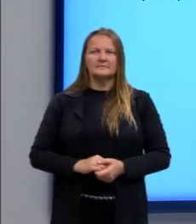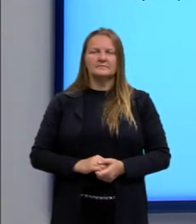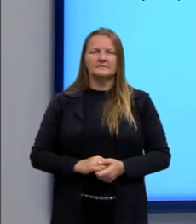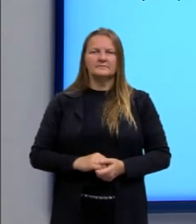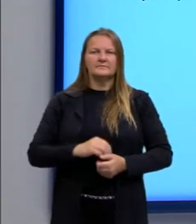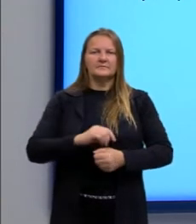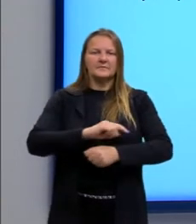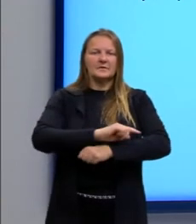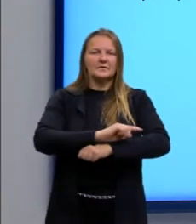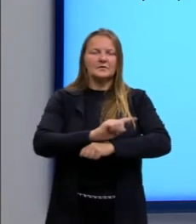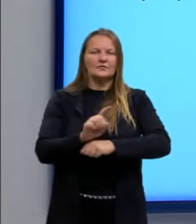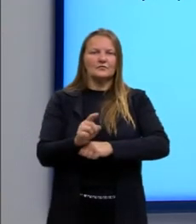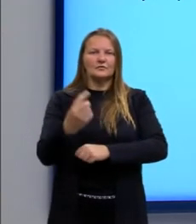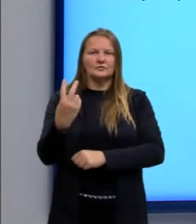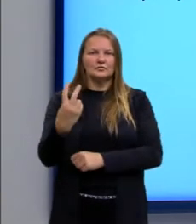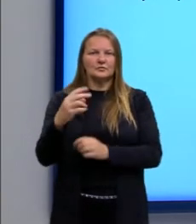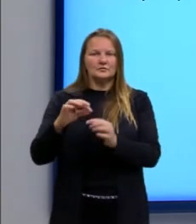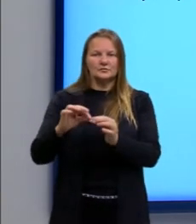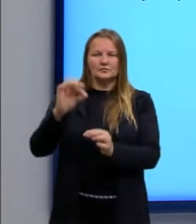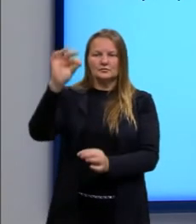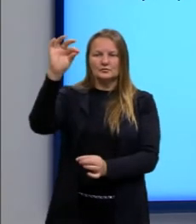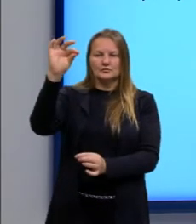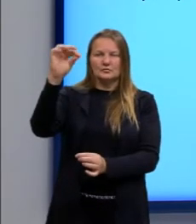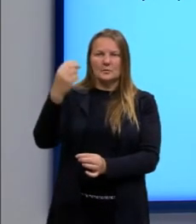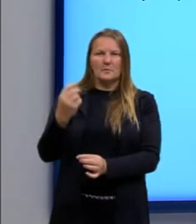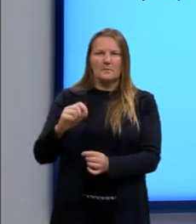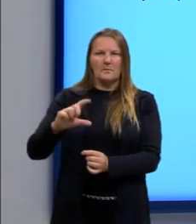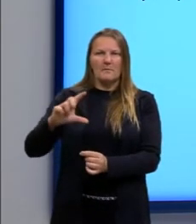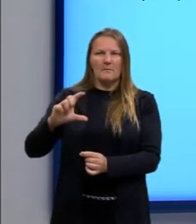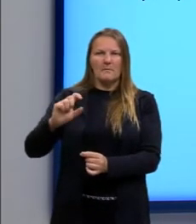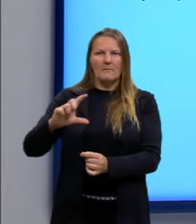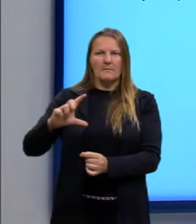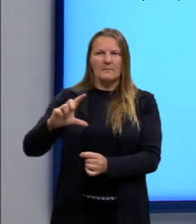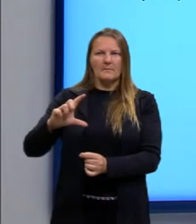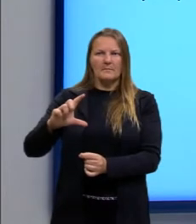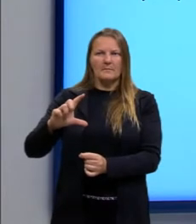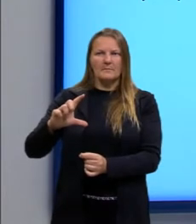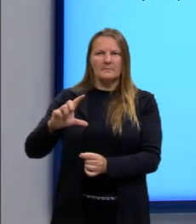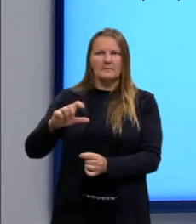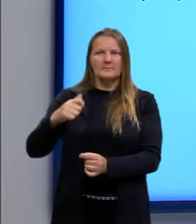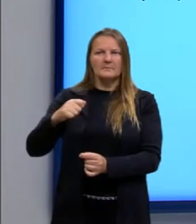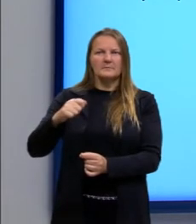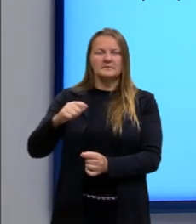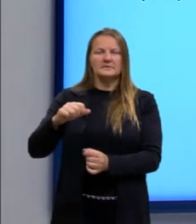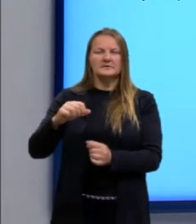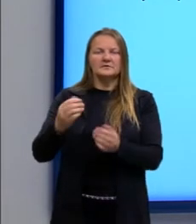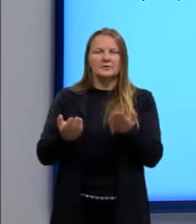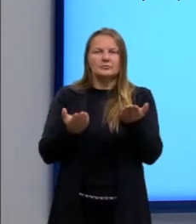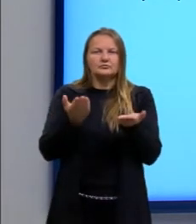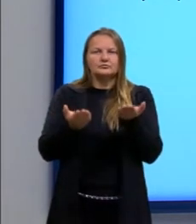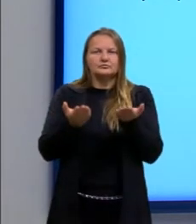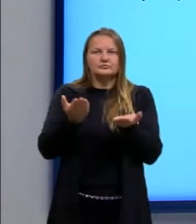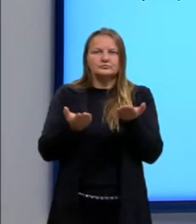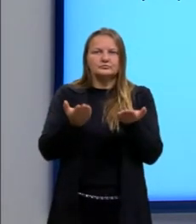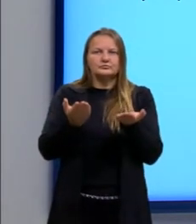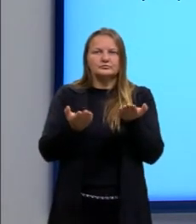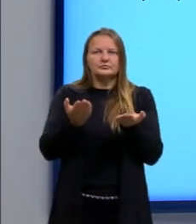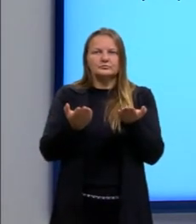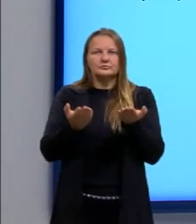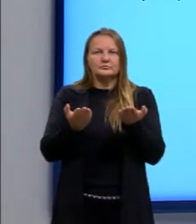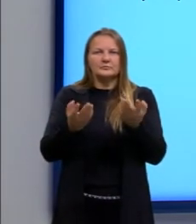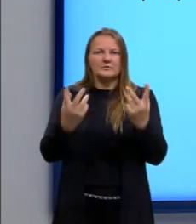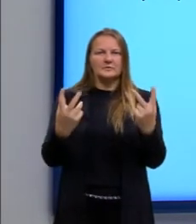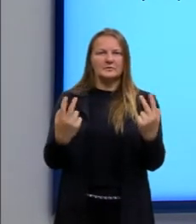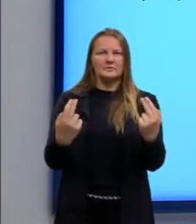O λ2, ele é maior, certo? Então, eu preciso, de uma forma, balancear aqui para chegar no